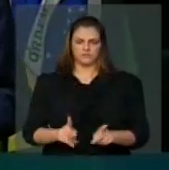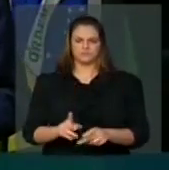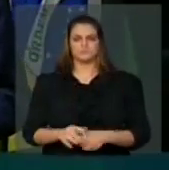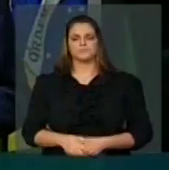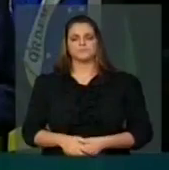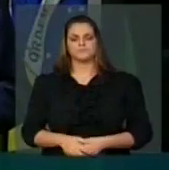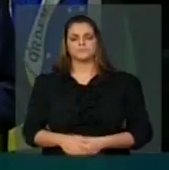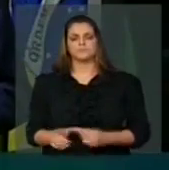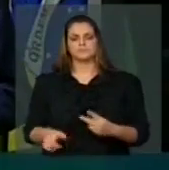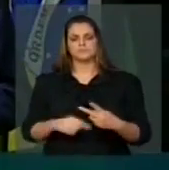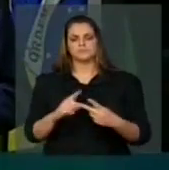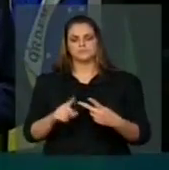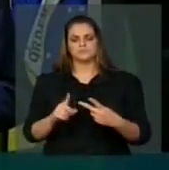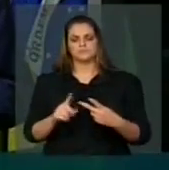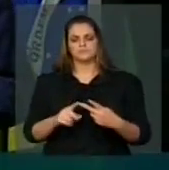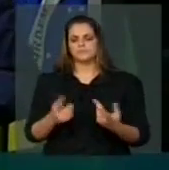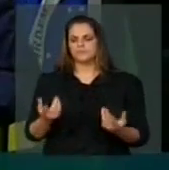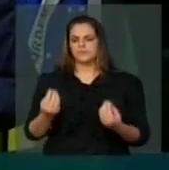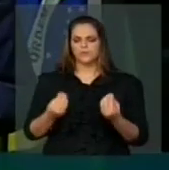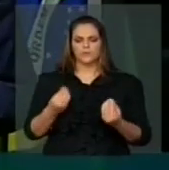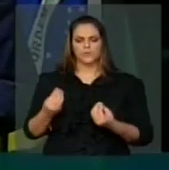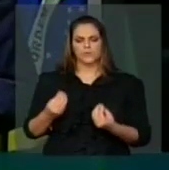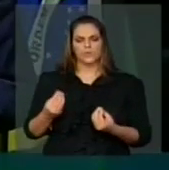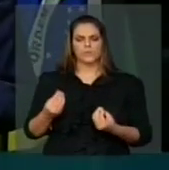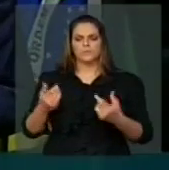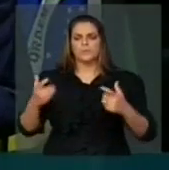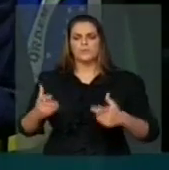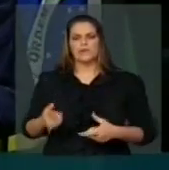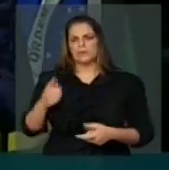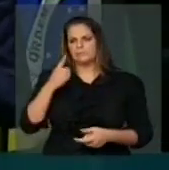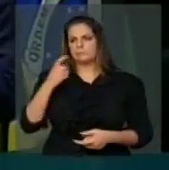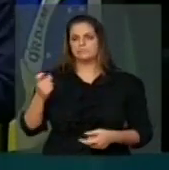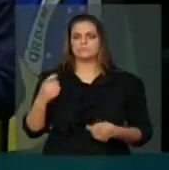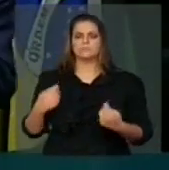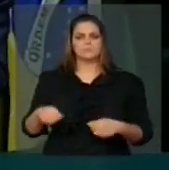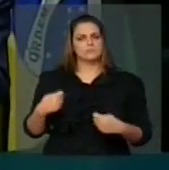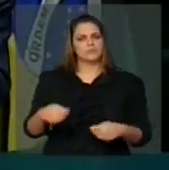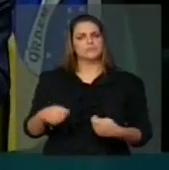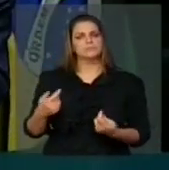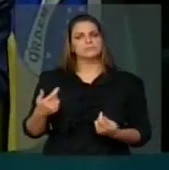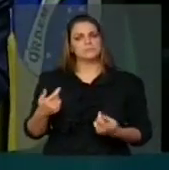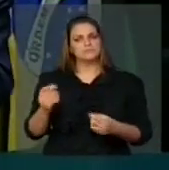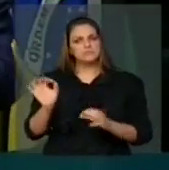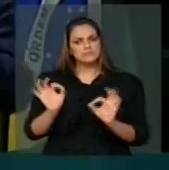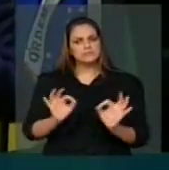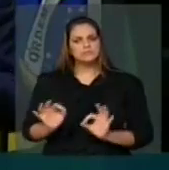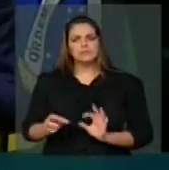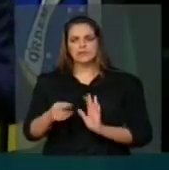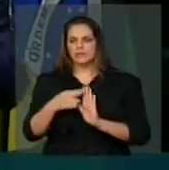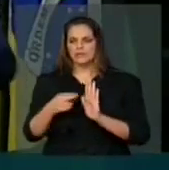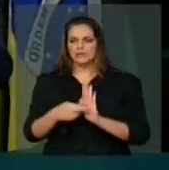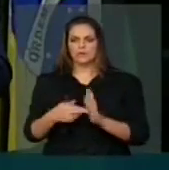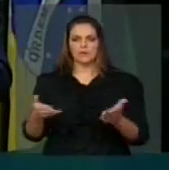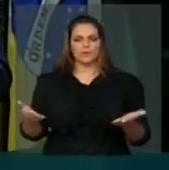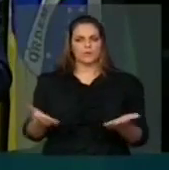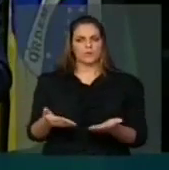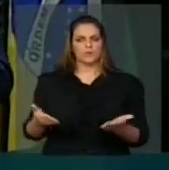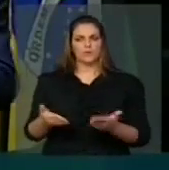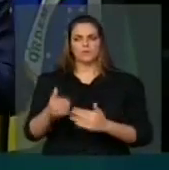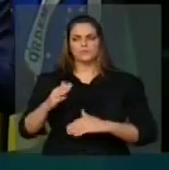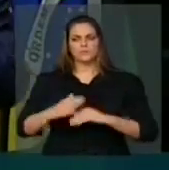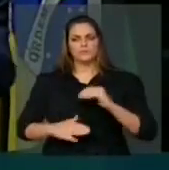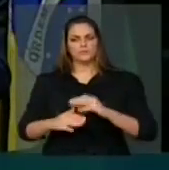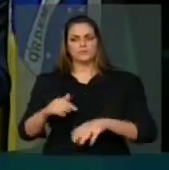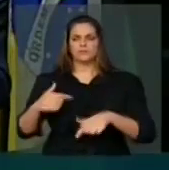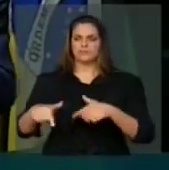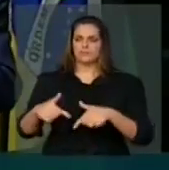assunto é em relação à insalubridade. É necessário nós normatizarmos, até porque essa categoria, hoje, está dentro de um texto constitucional,